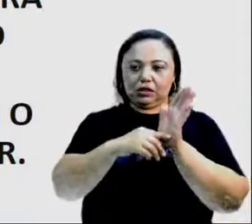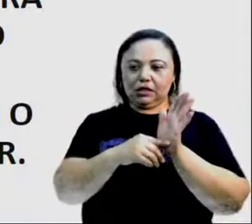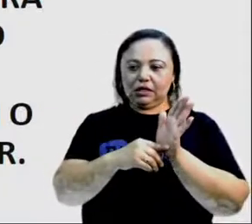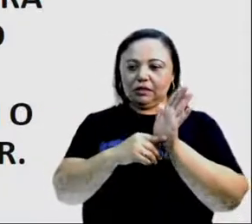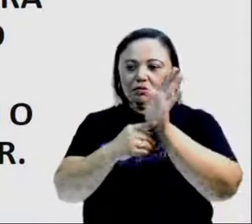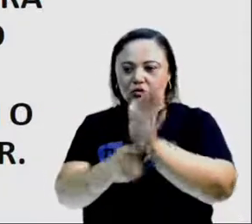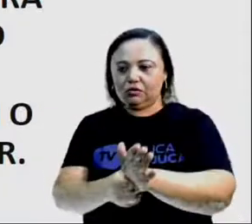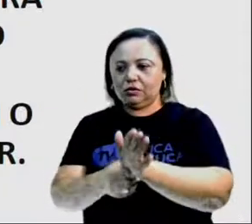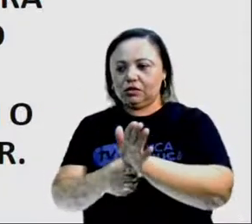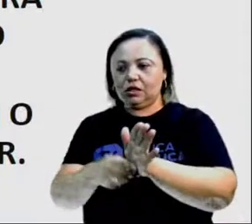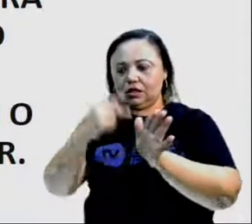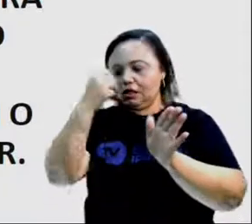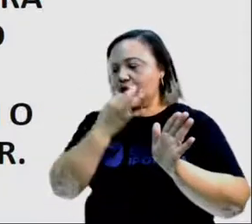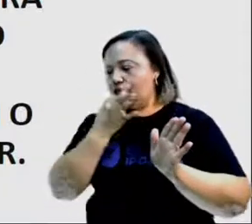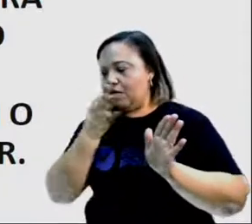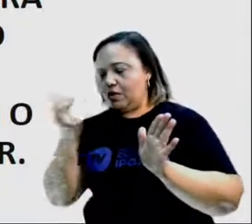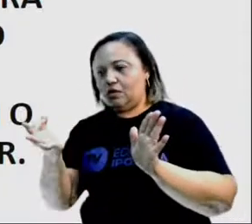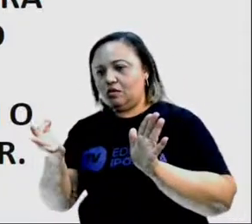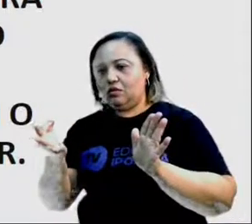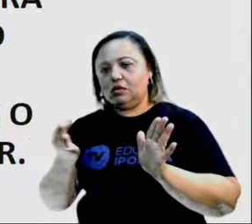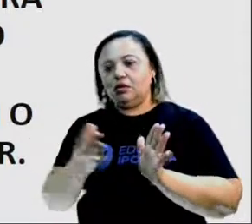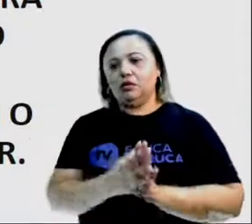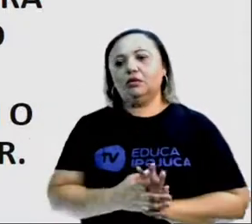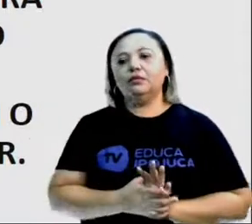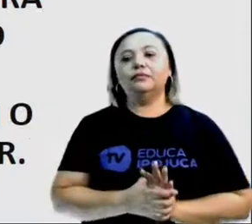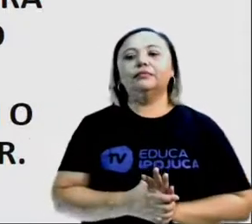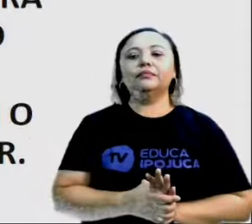ali estar dando a sua opinião sobre o fato.